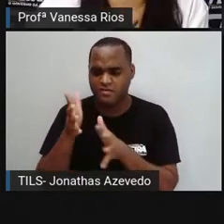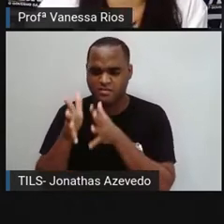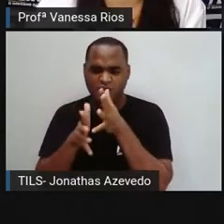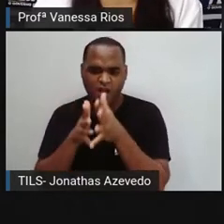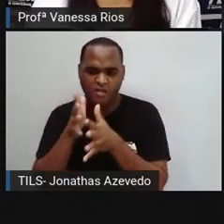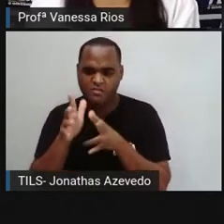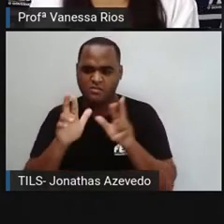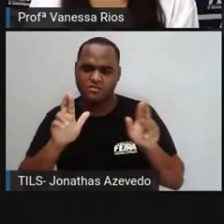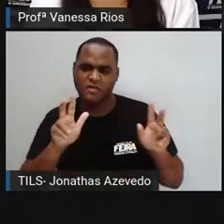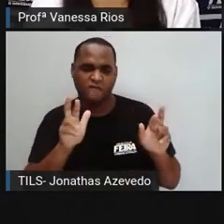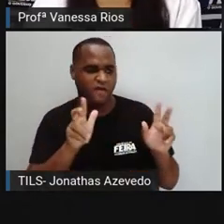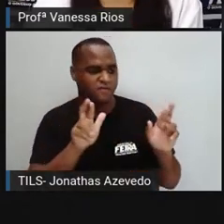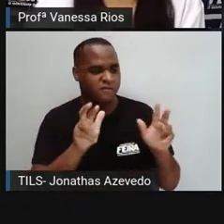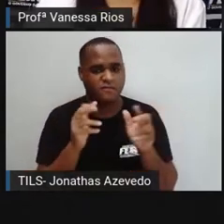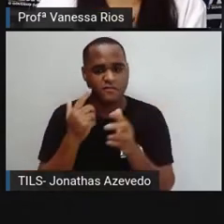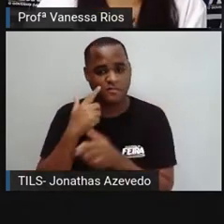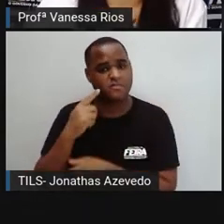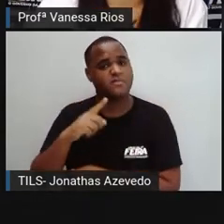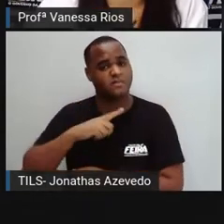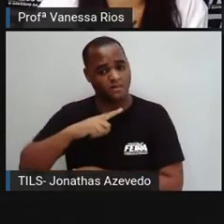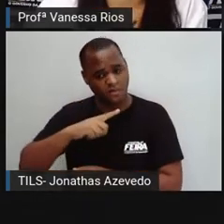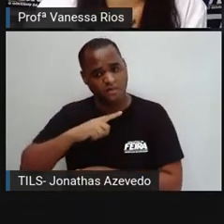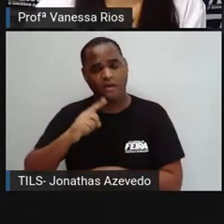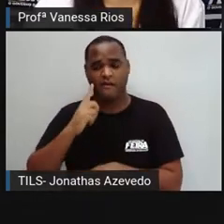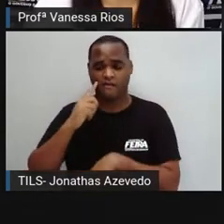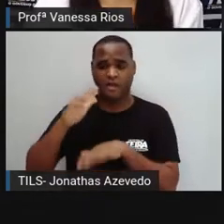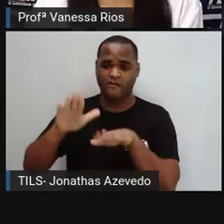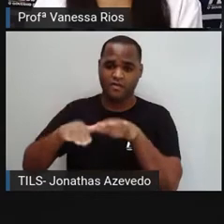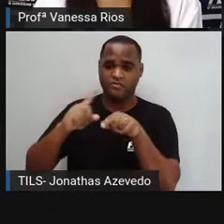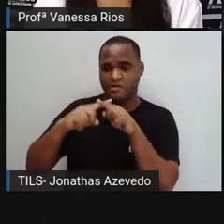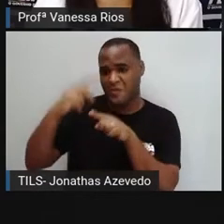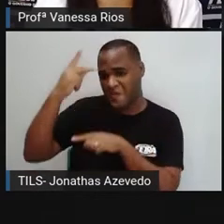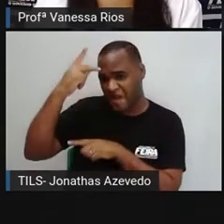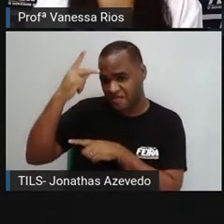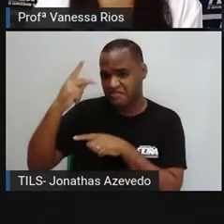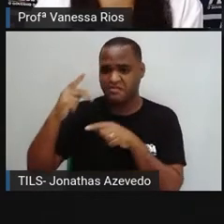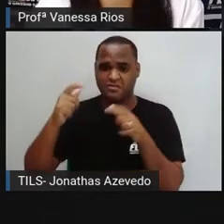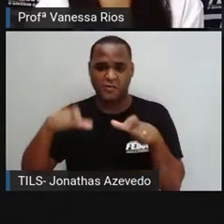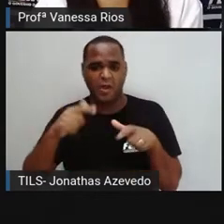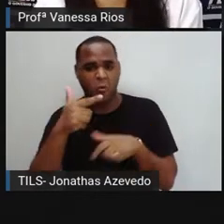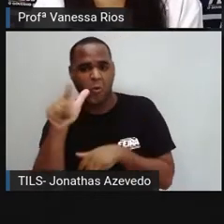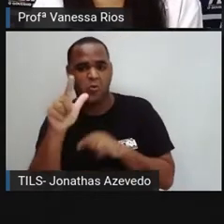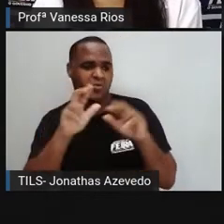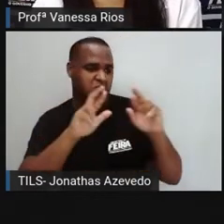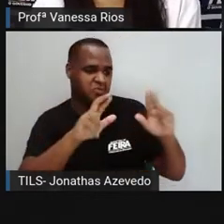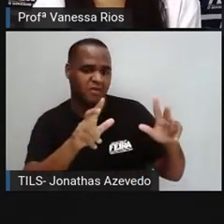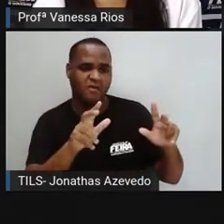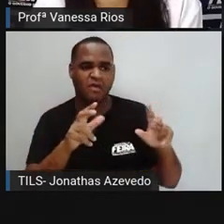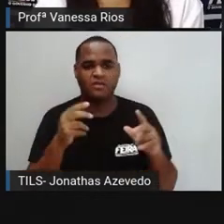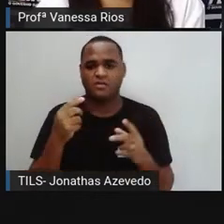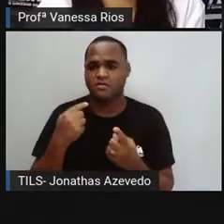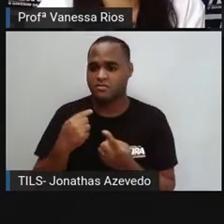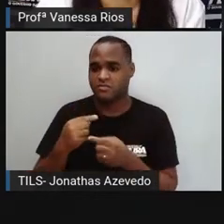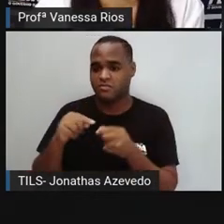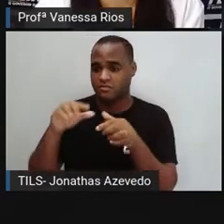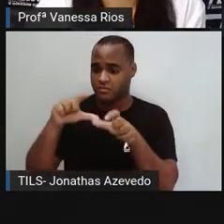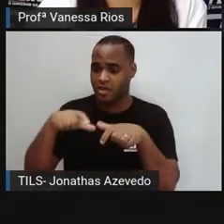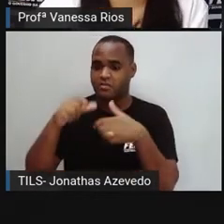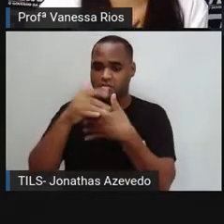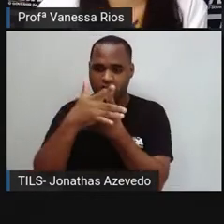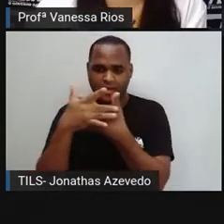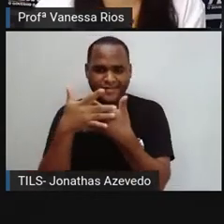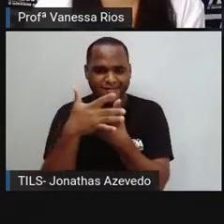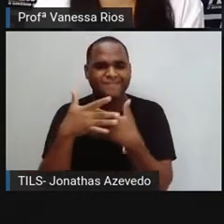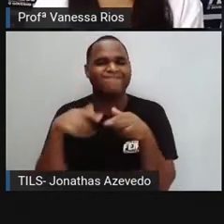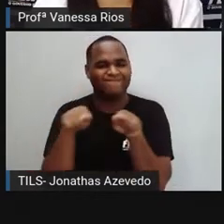expressões, as palavras, a forma de pronunciar entre estados e às vezes até entre cidades. E